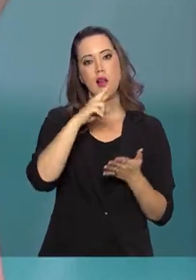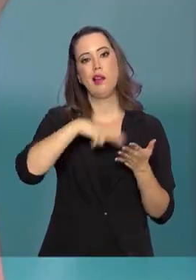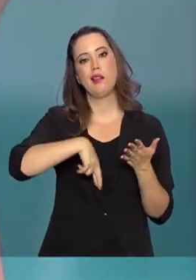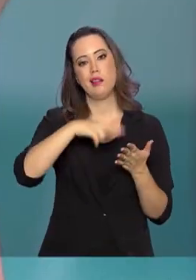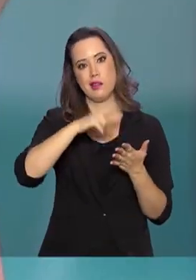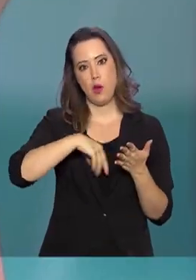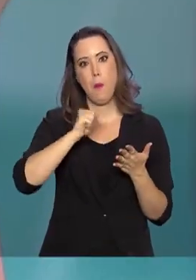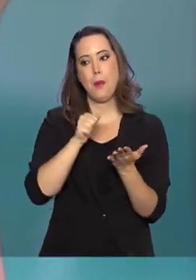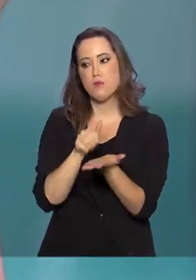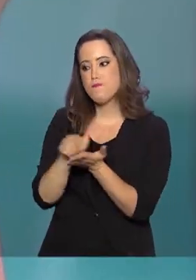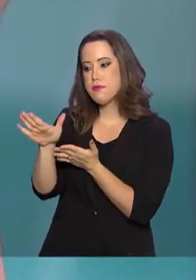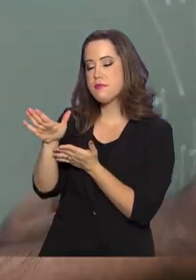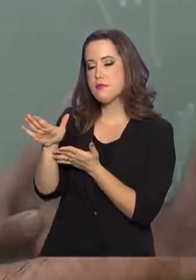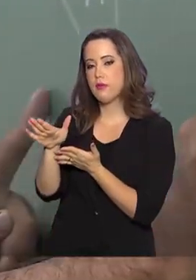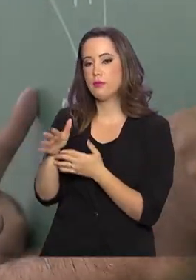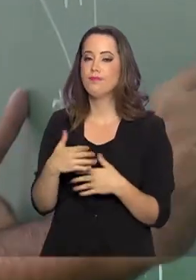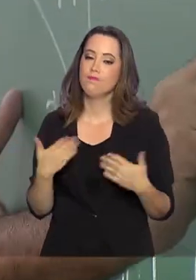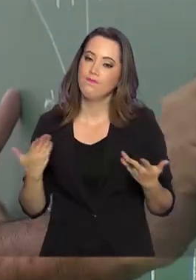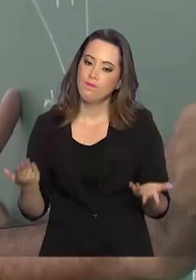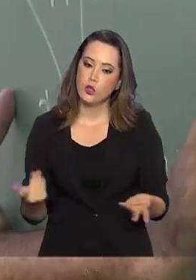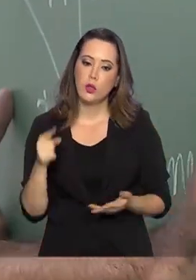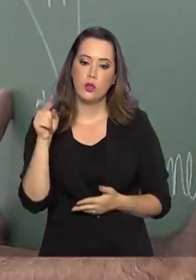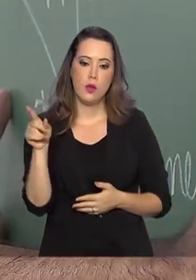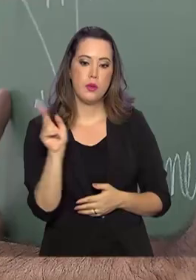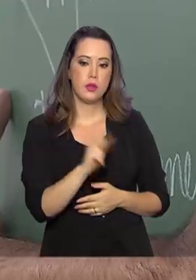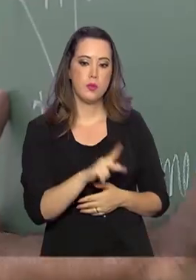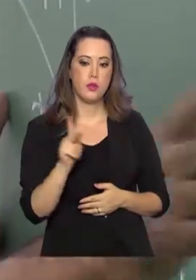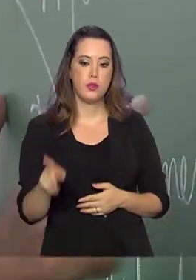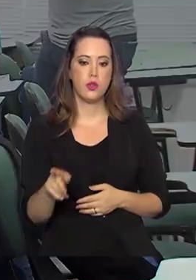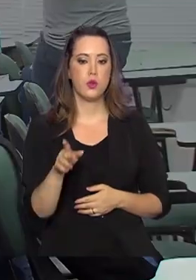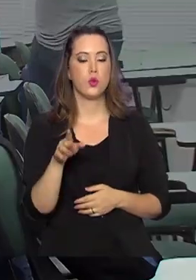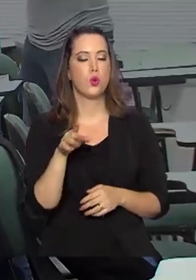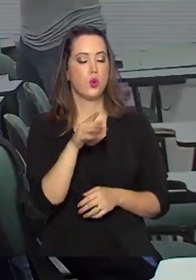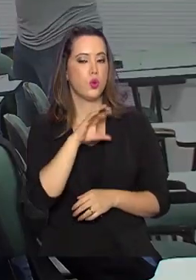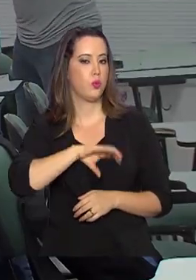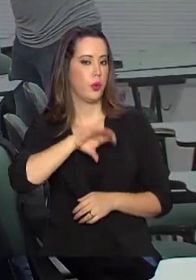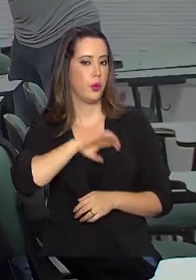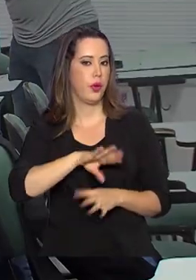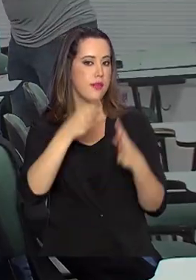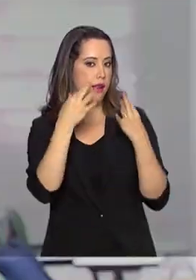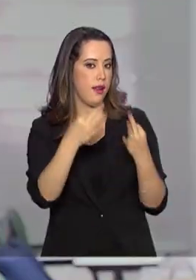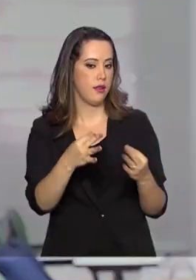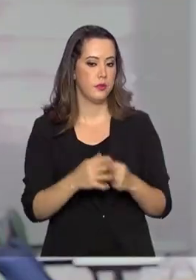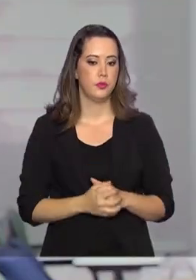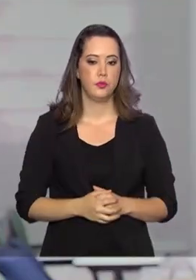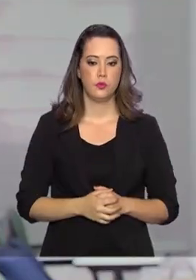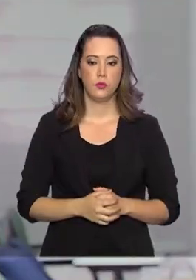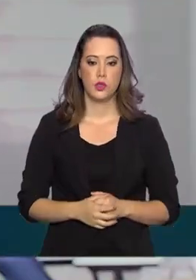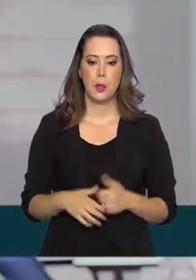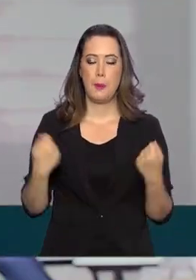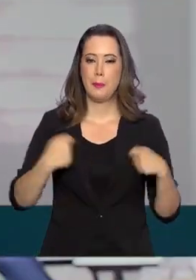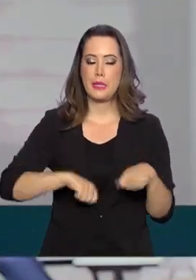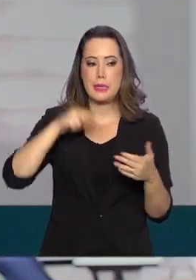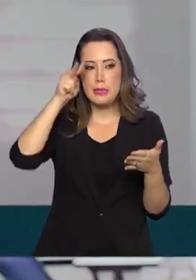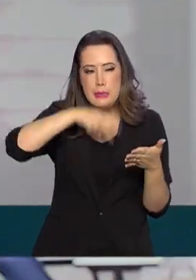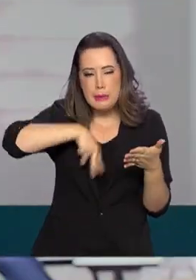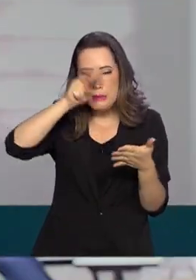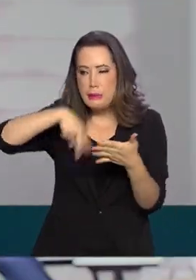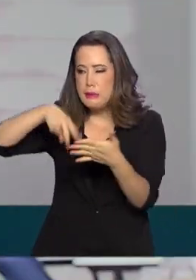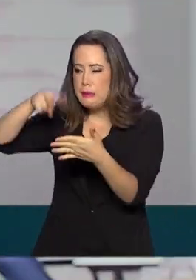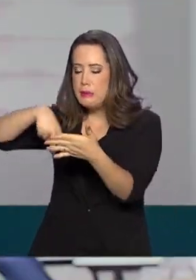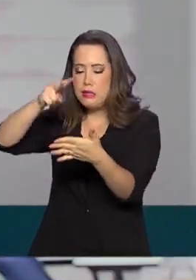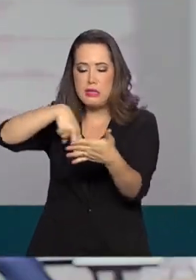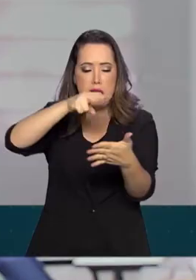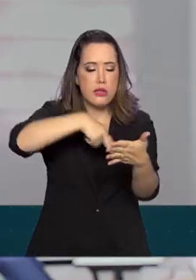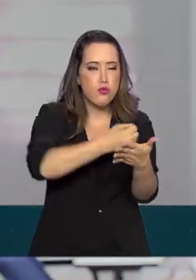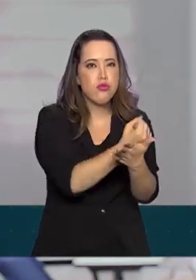pode eliminar o candidato. Por isso, esse professor de português faz uma alerta. Eles precisam ler muitos textos